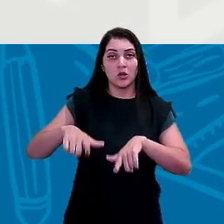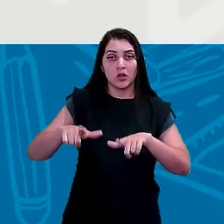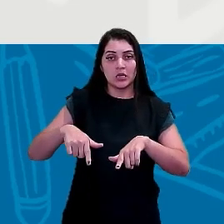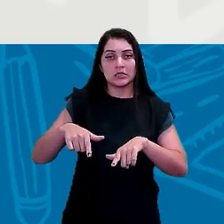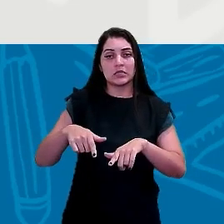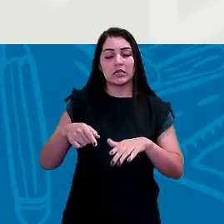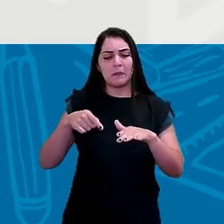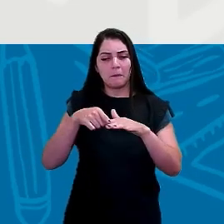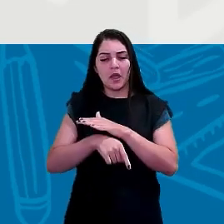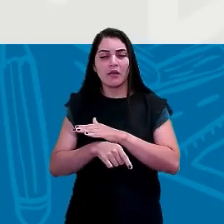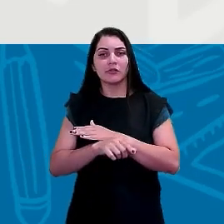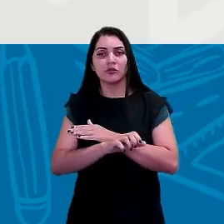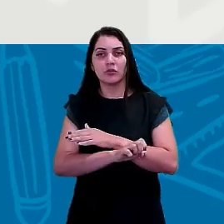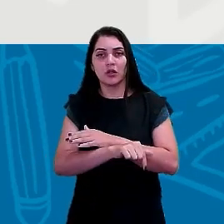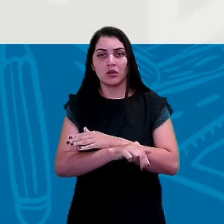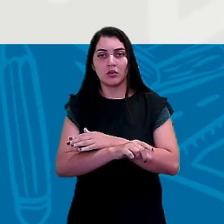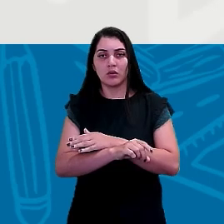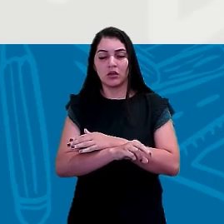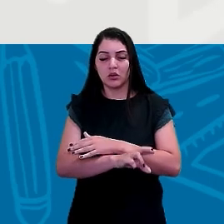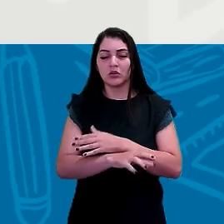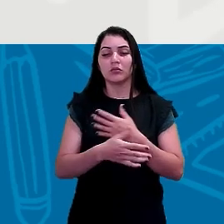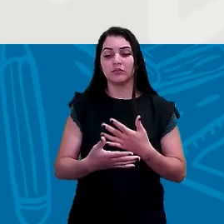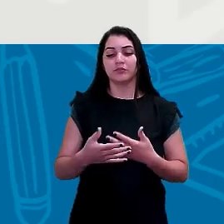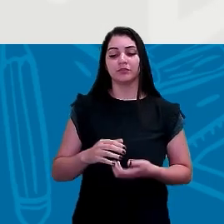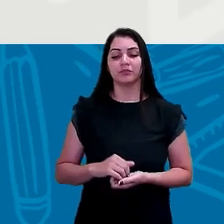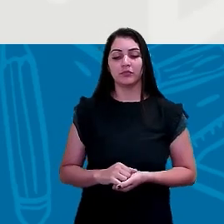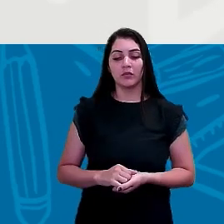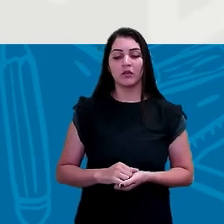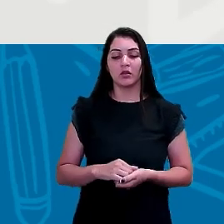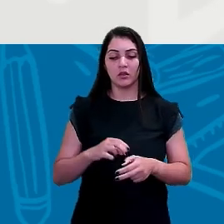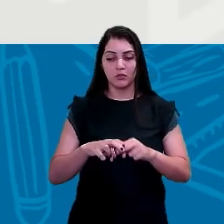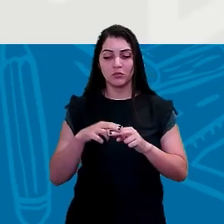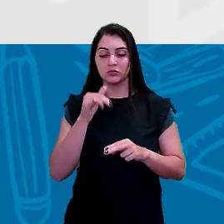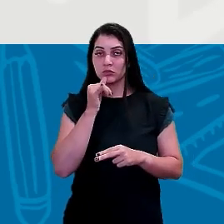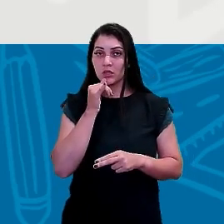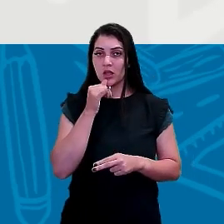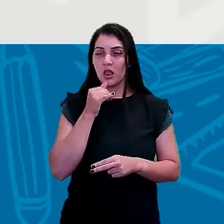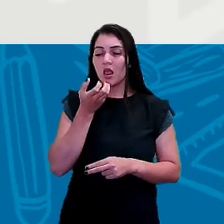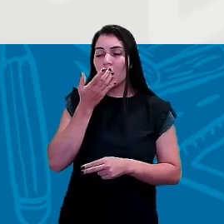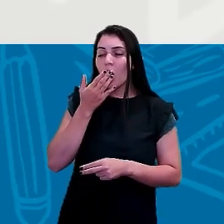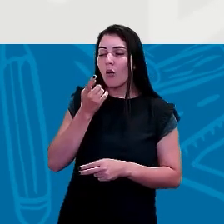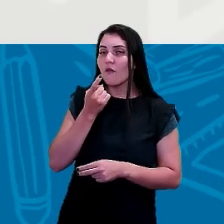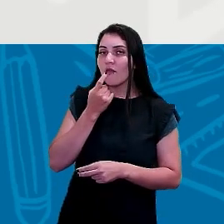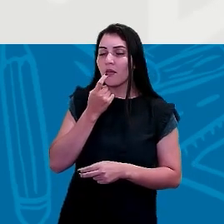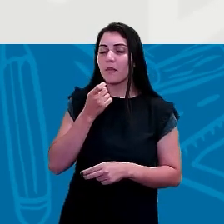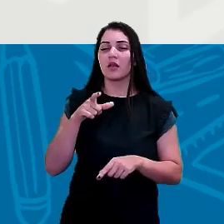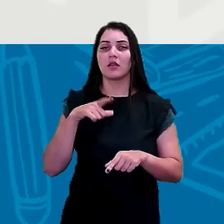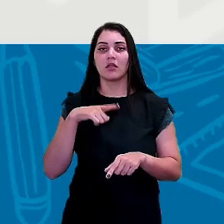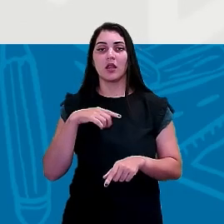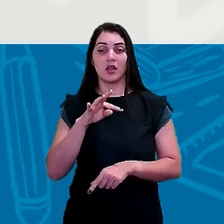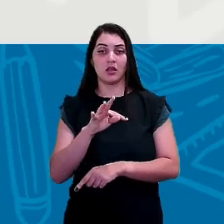ao sul do Equador, a parte equatorial, que a gente está vendo aqui, é justamente essa 1 em vermelho, uma parte tropical,